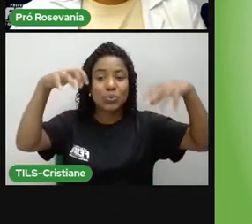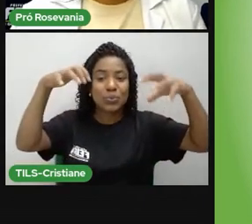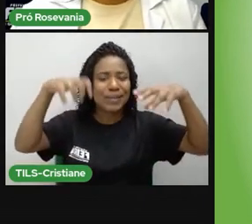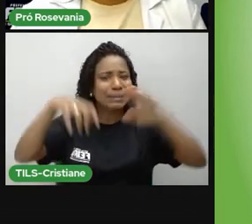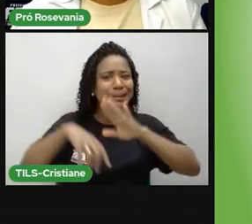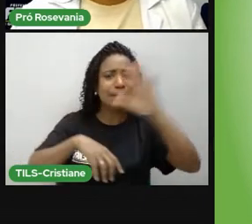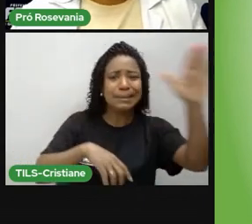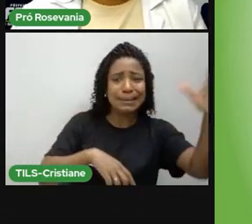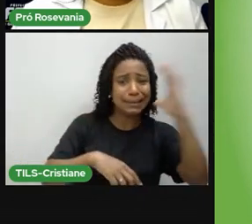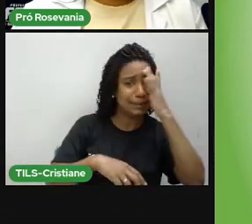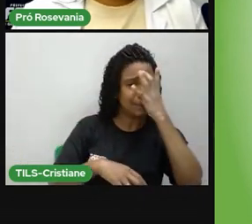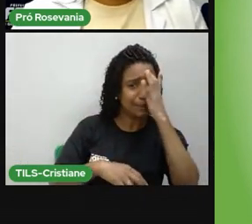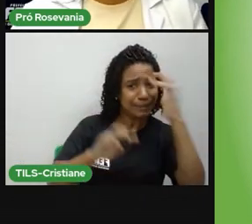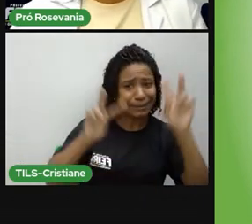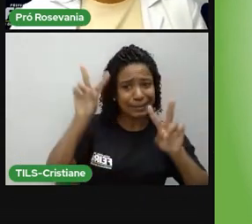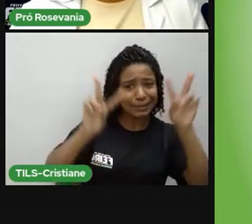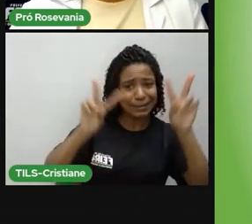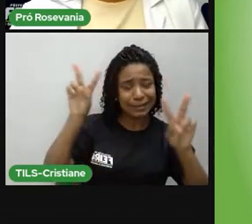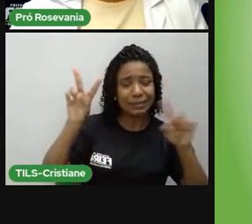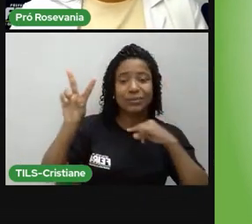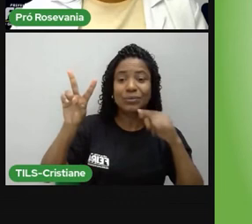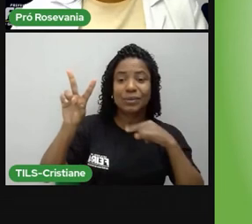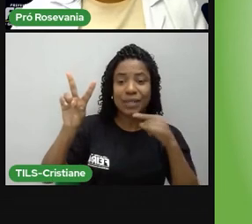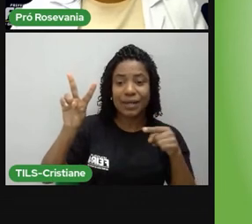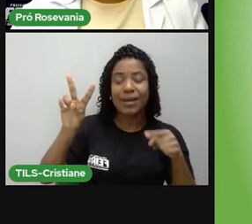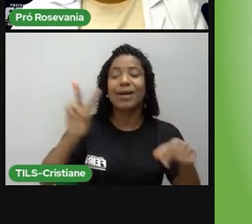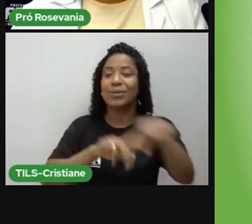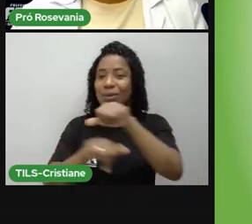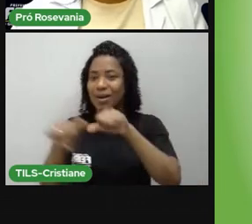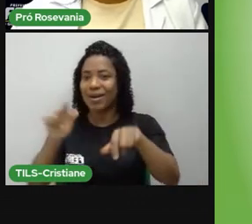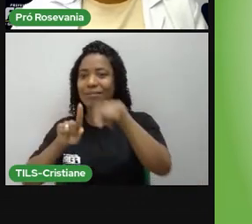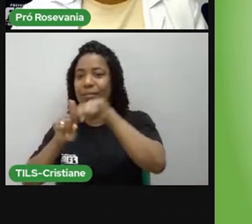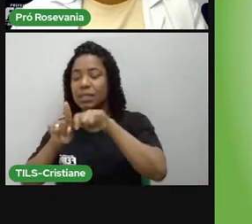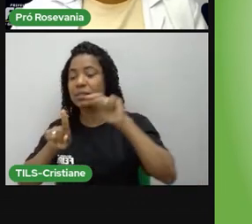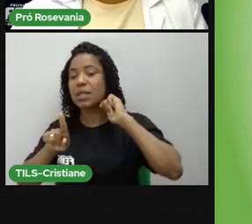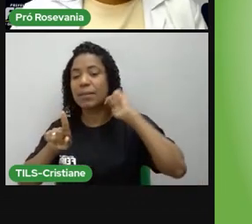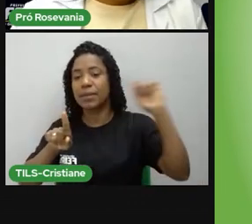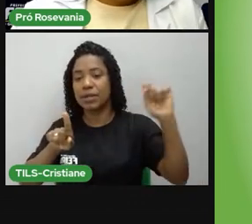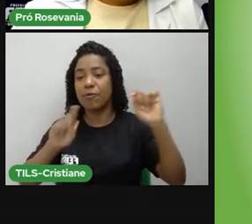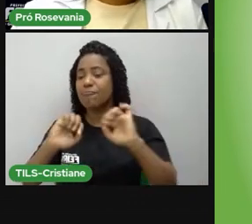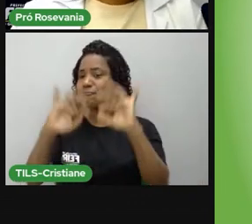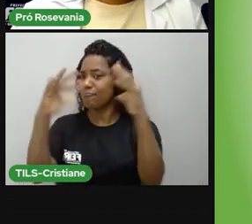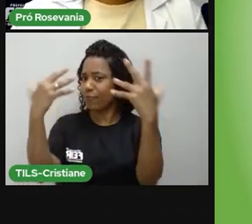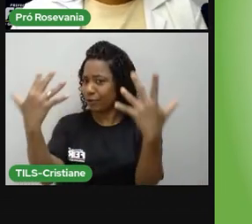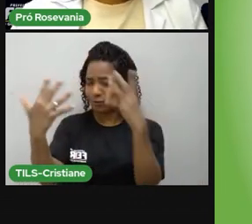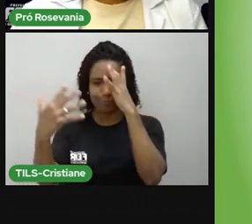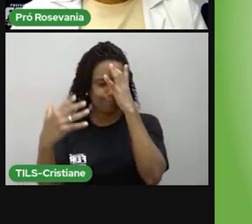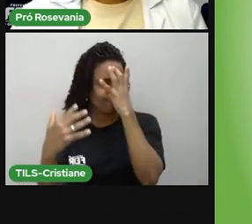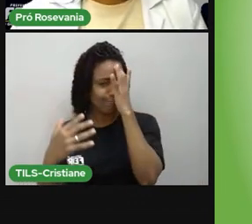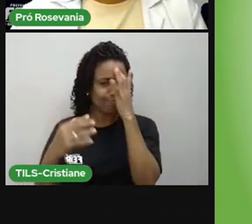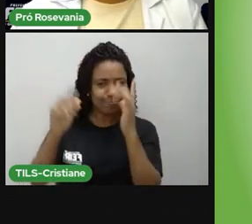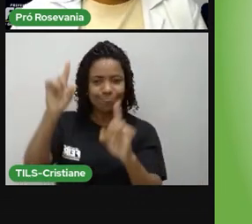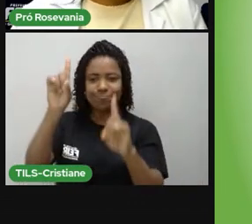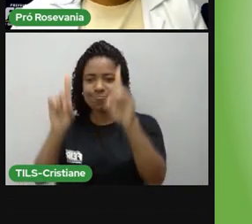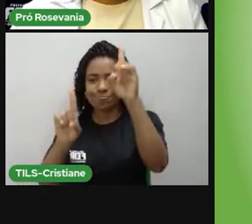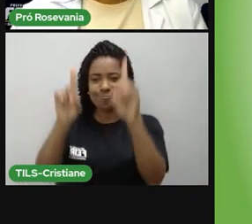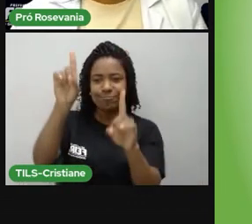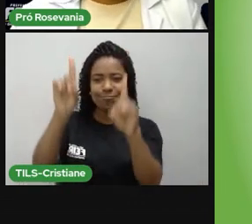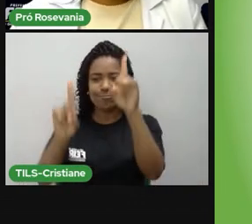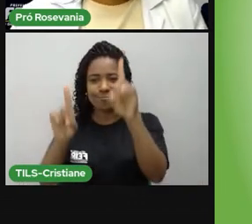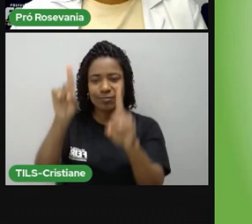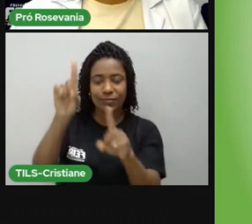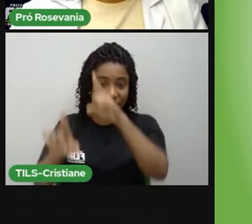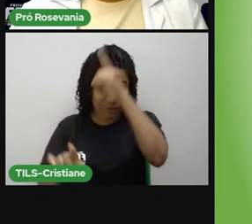continuou, então acontece no mês de abril, e aí, consequentemente, todo mundo já viu falar do Micareta, porque movimenta a cidade toda,